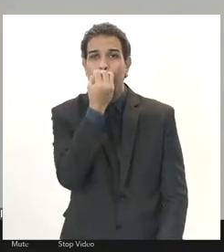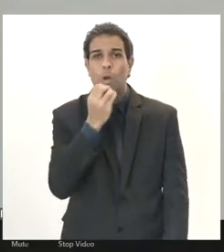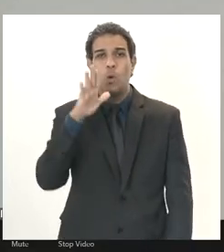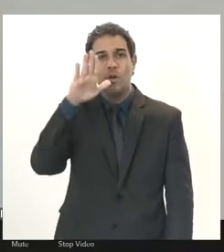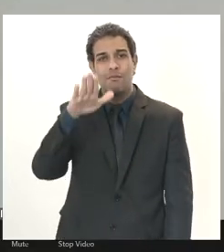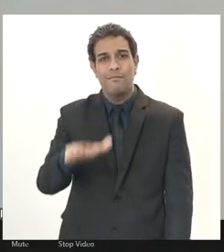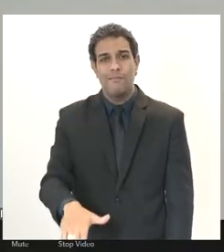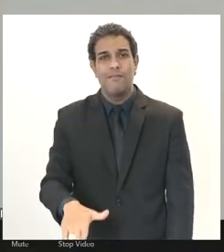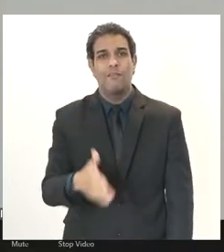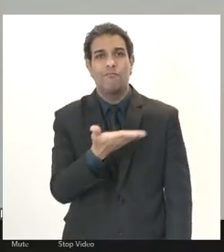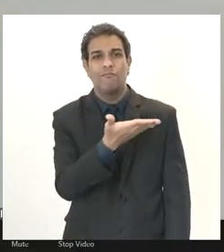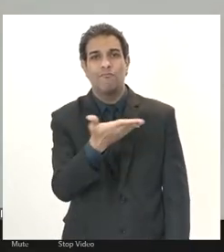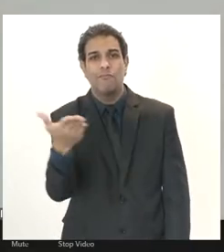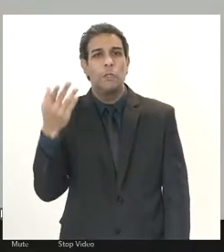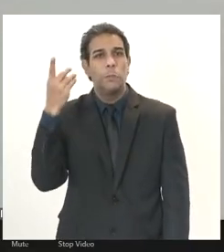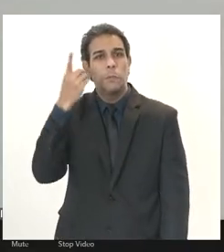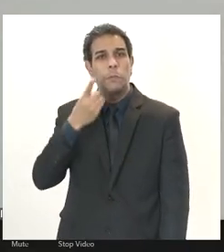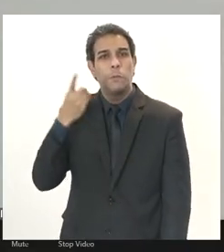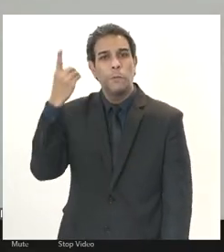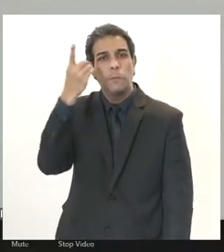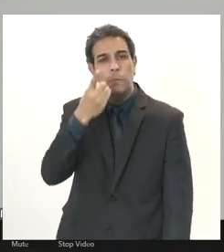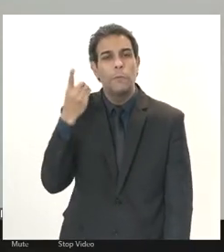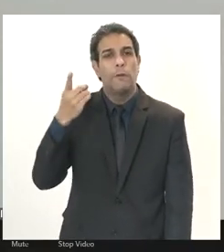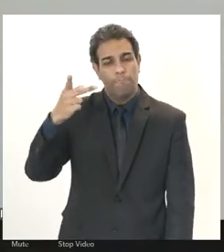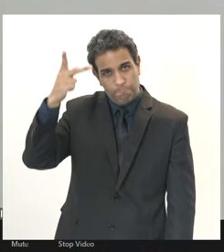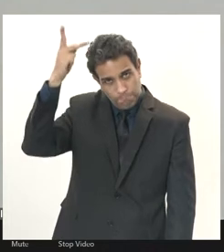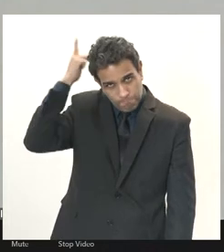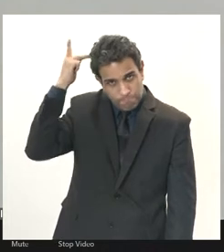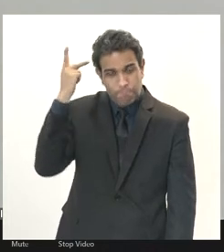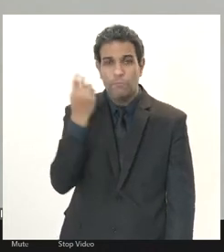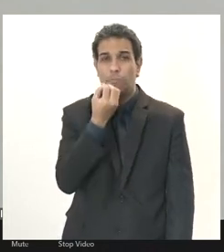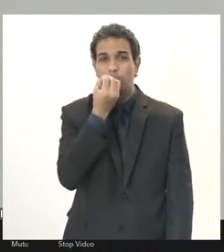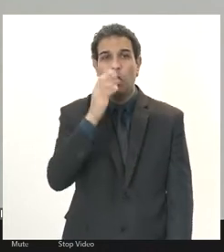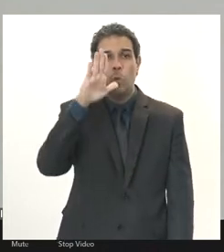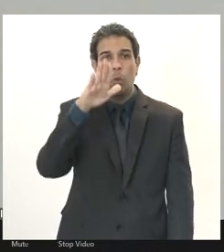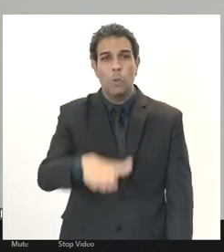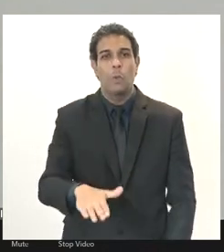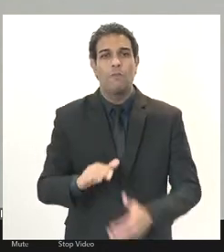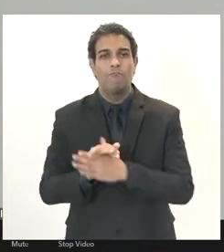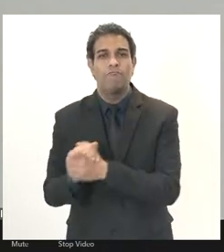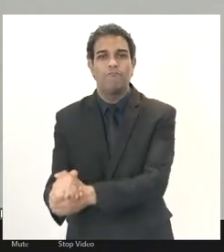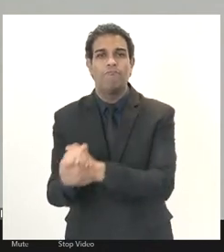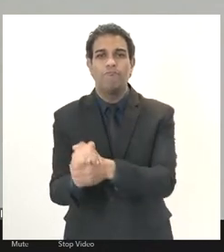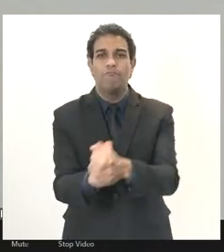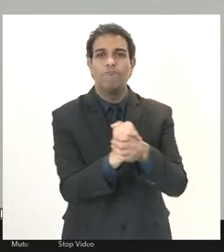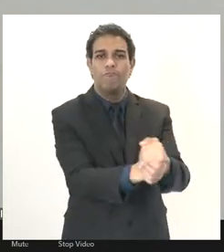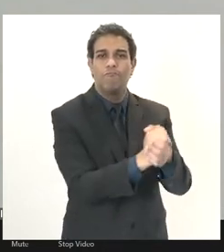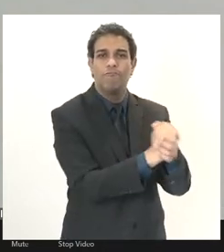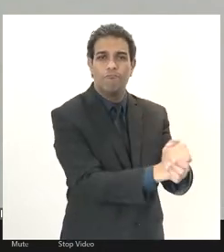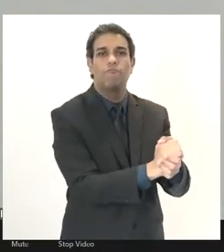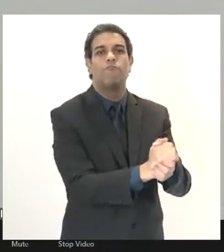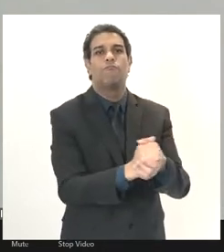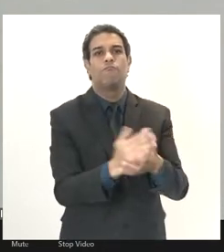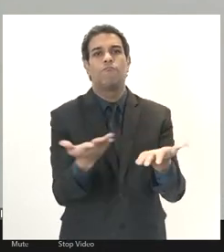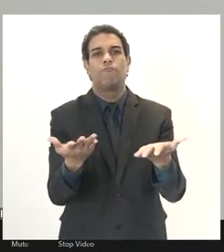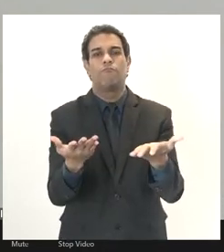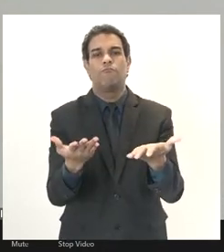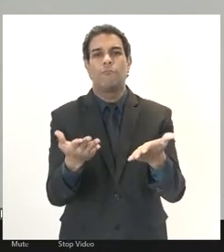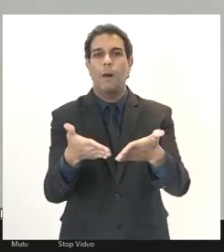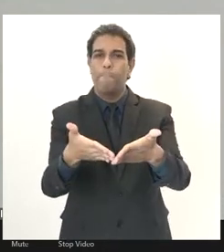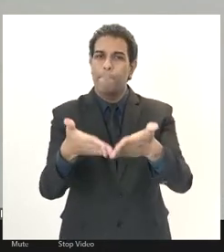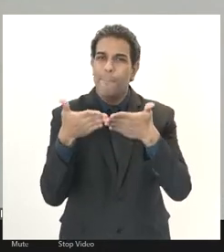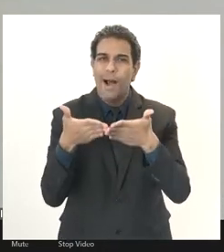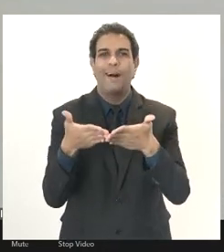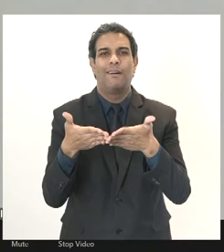deputado boa tarde a todos os colegas parabenizo pela iniciativa rogo que